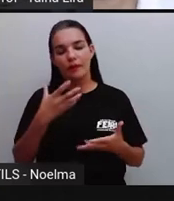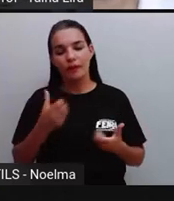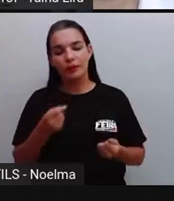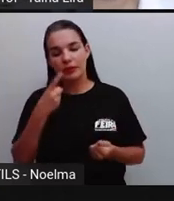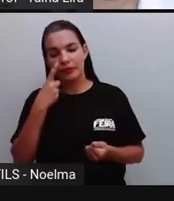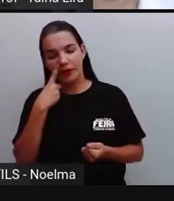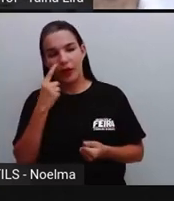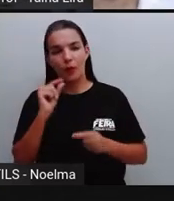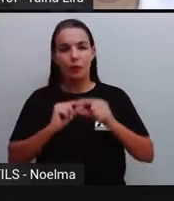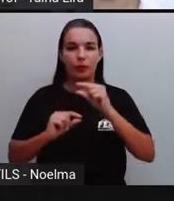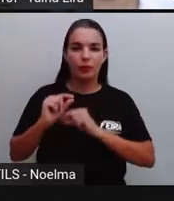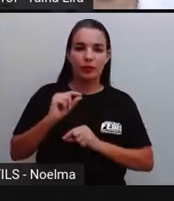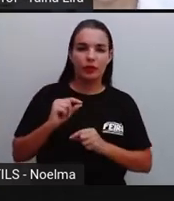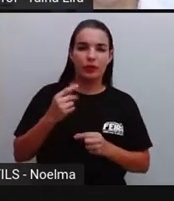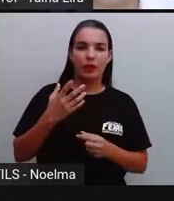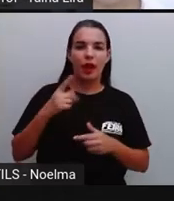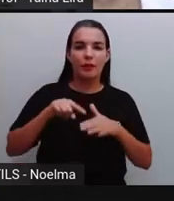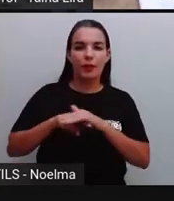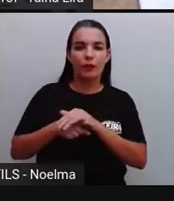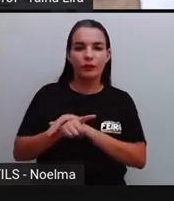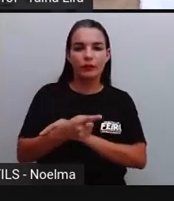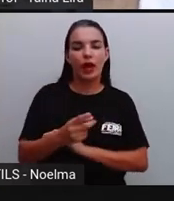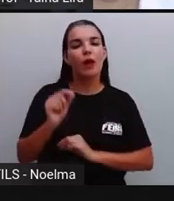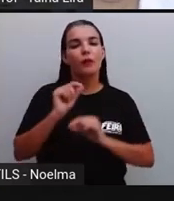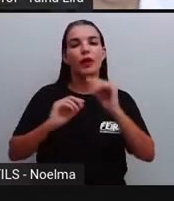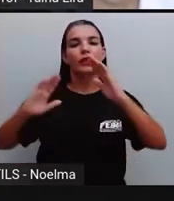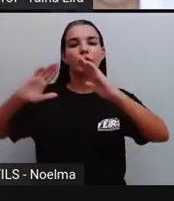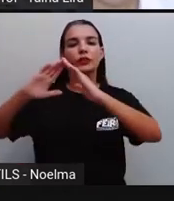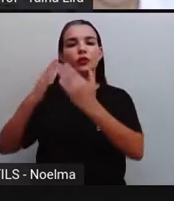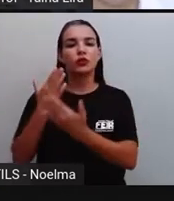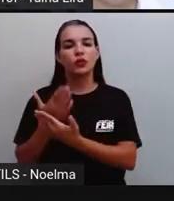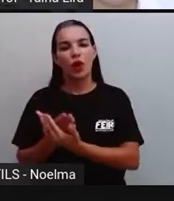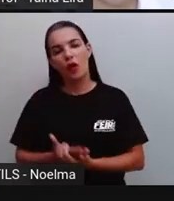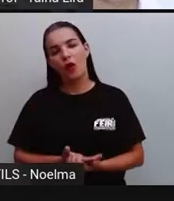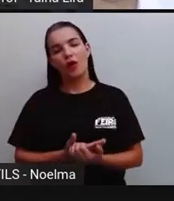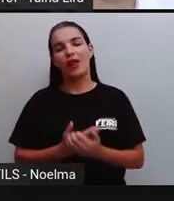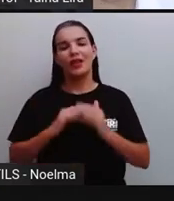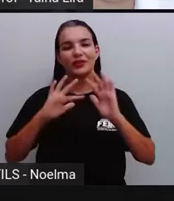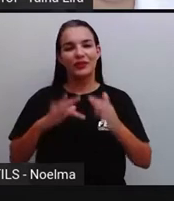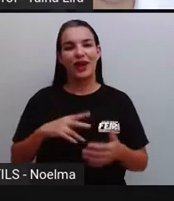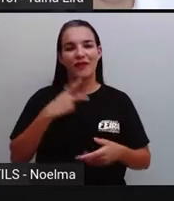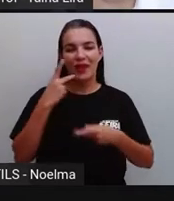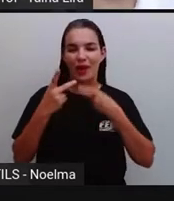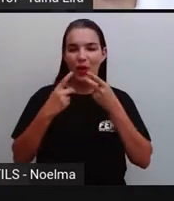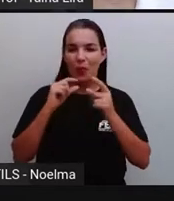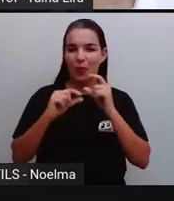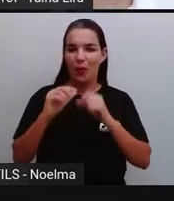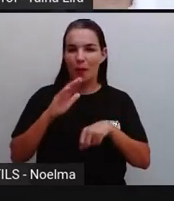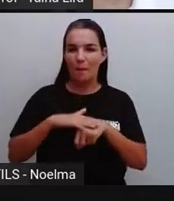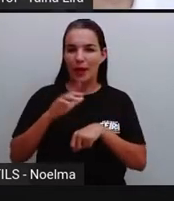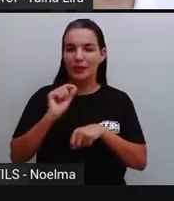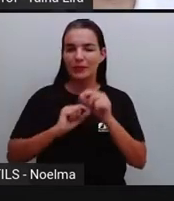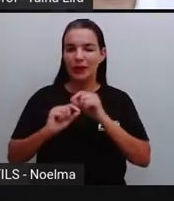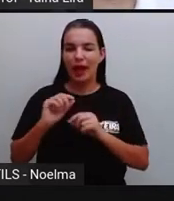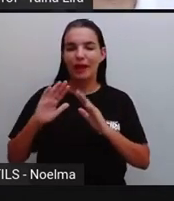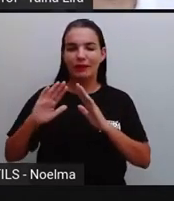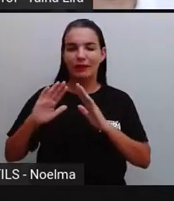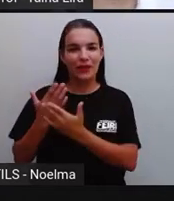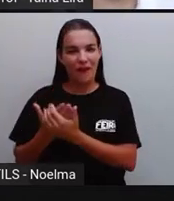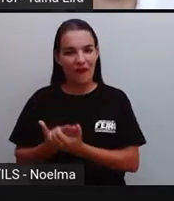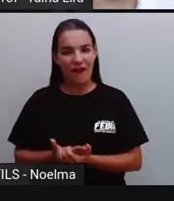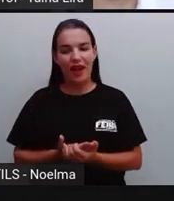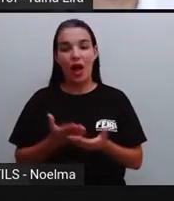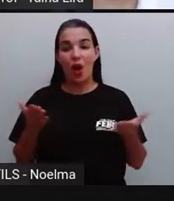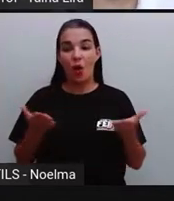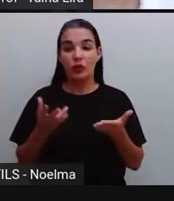mais sobre a escola. Nós já falamos em aulas anteriores sobre a escola. Hoje